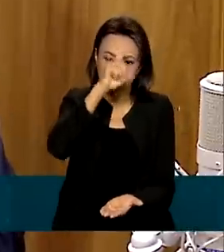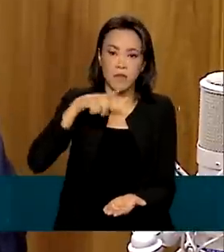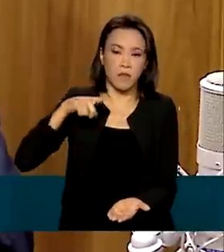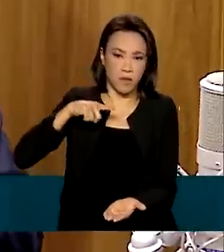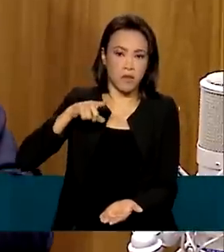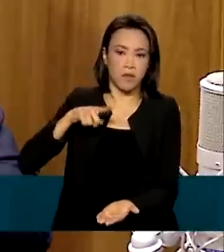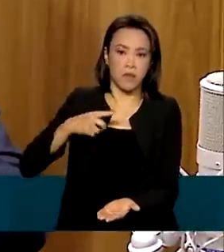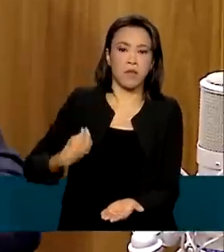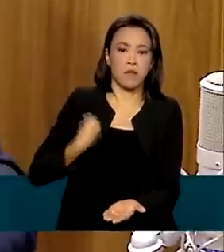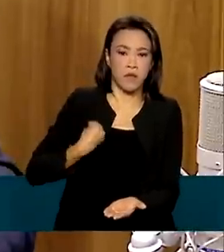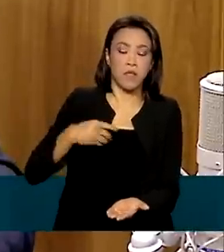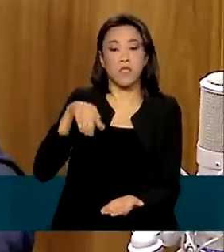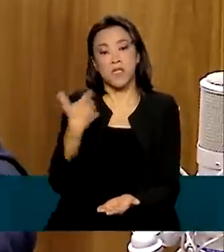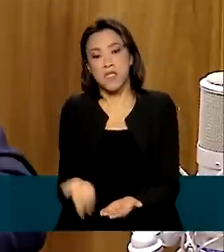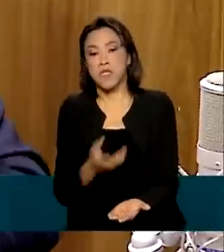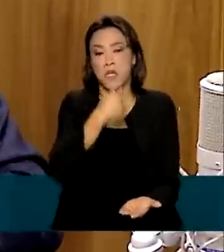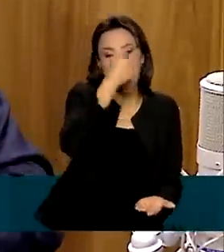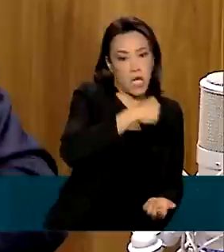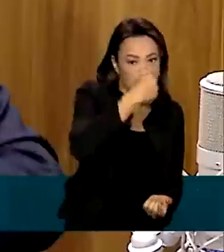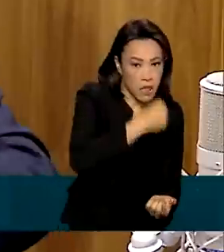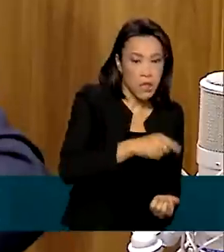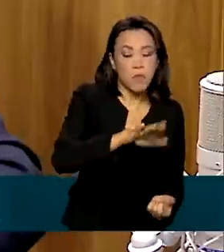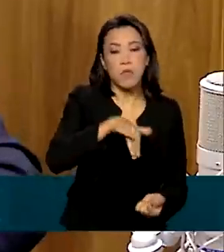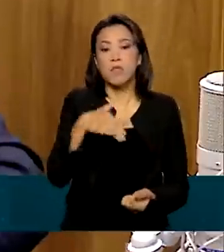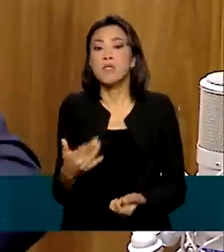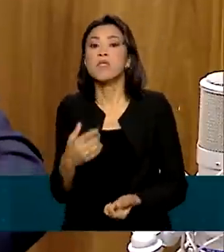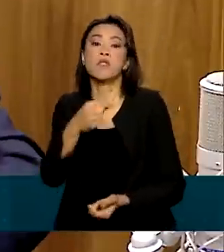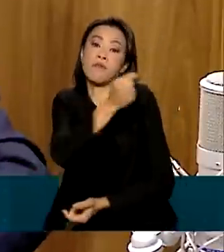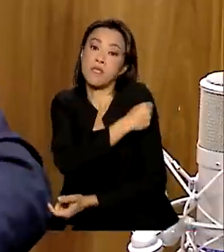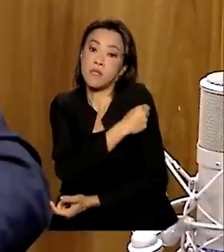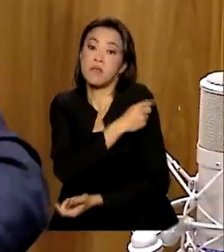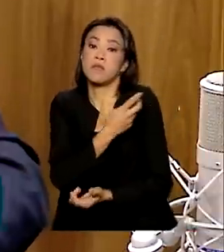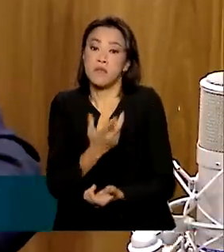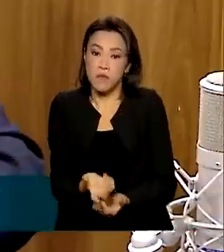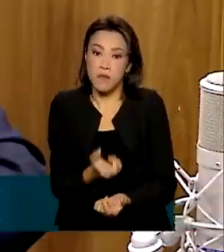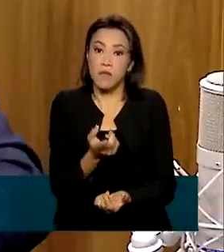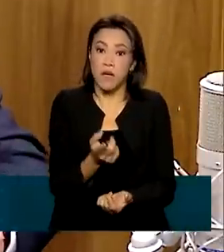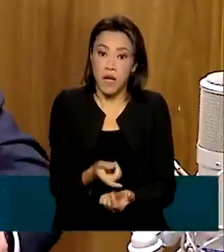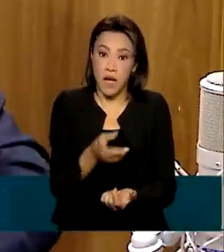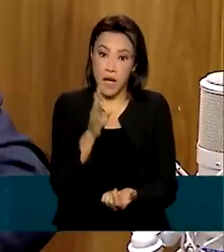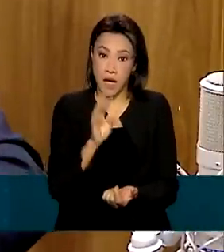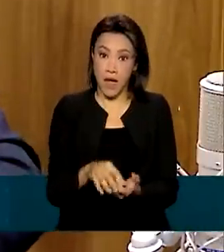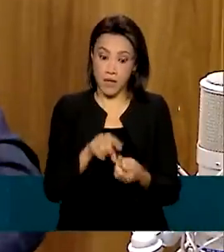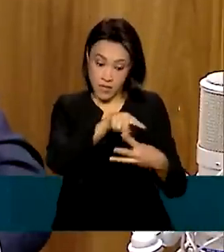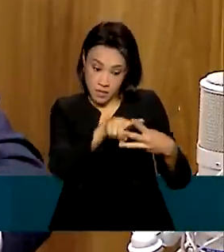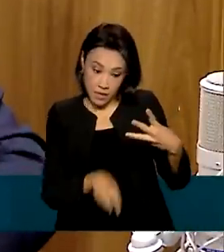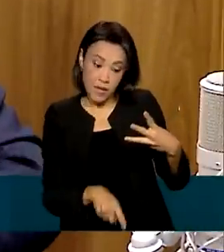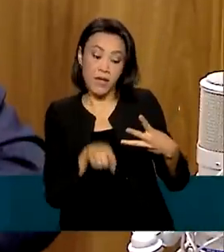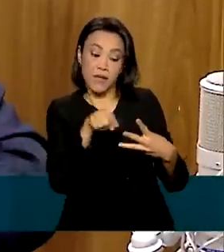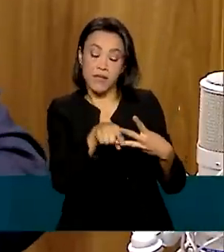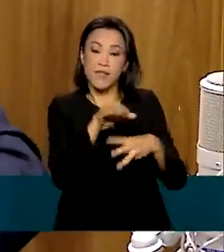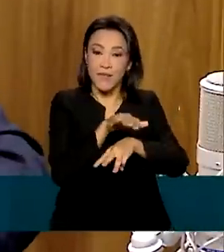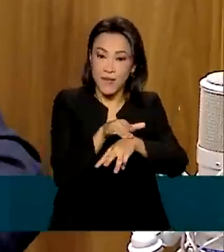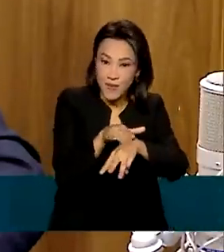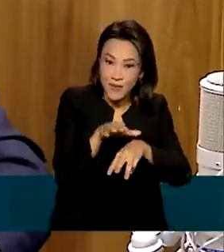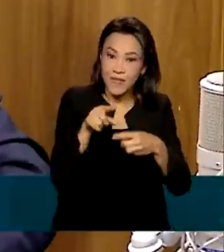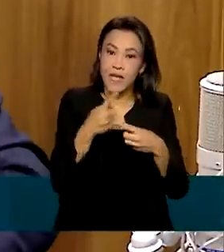Seja as vacinas contra a gripe, seja a vacina triplice viral, sarampo,